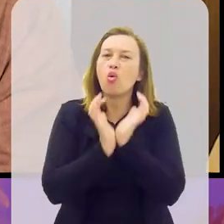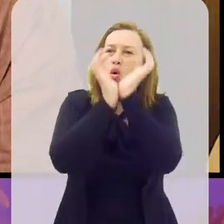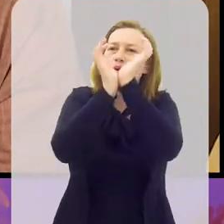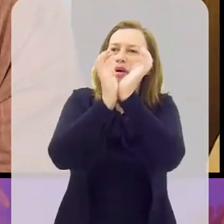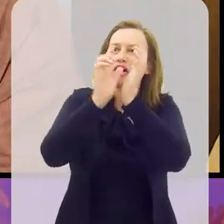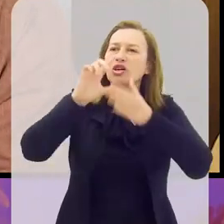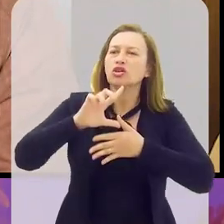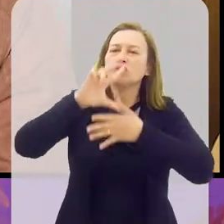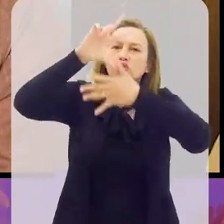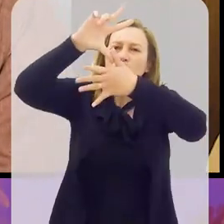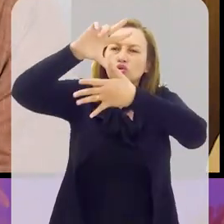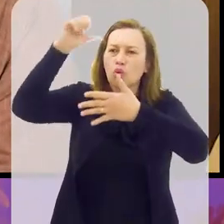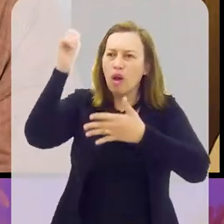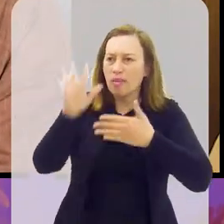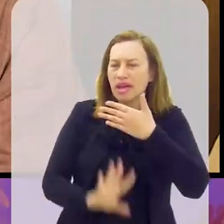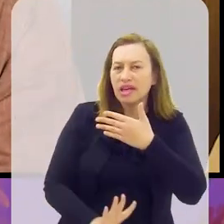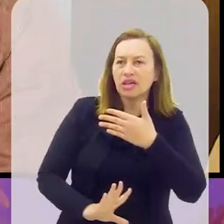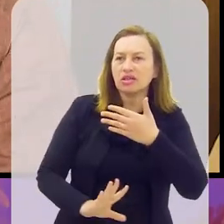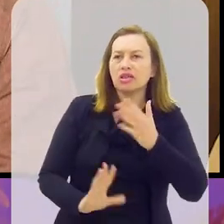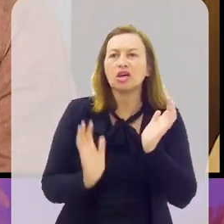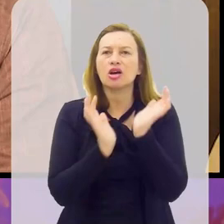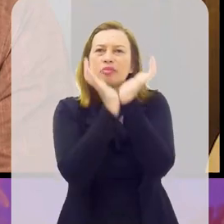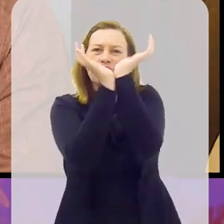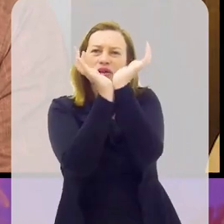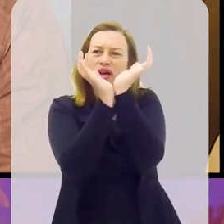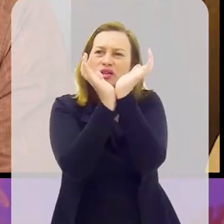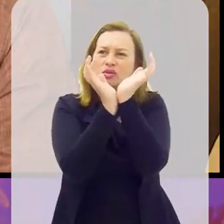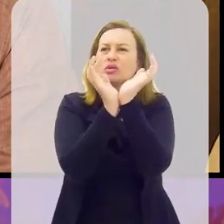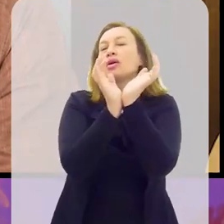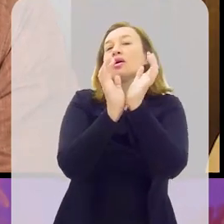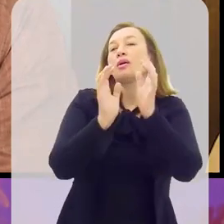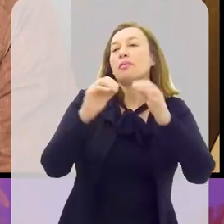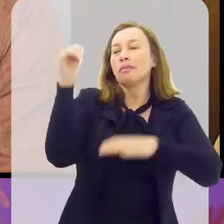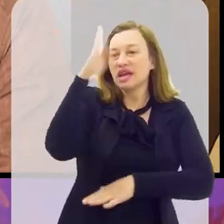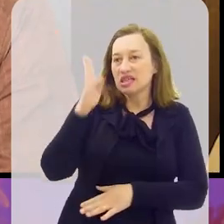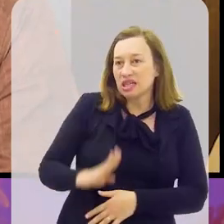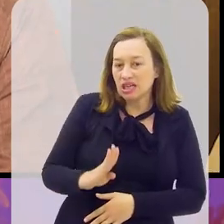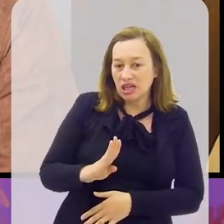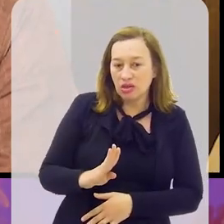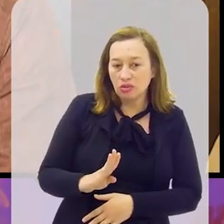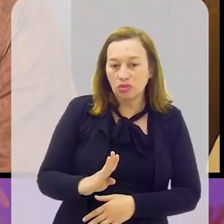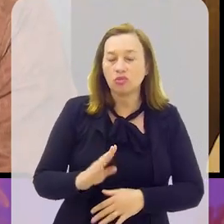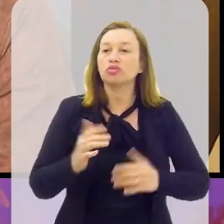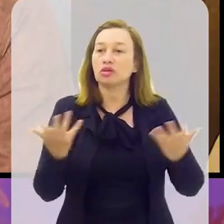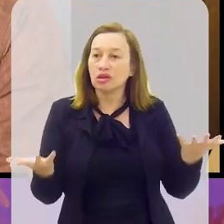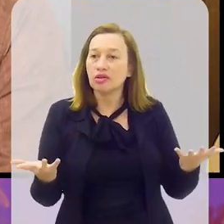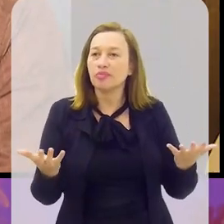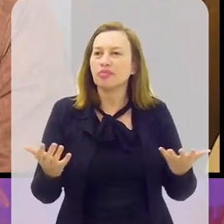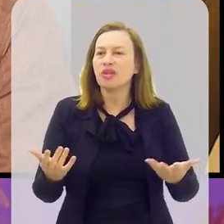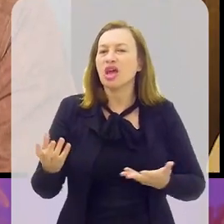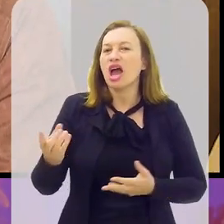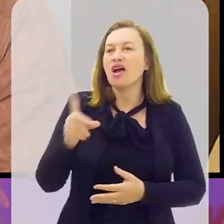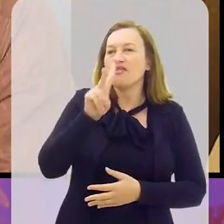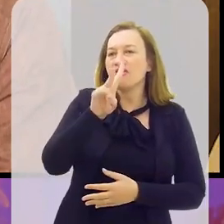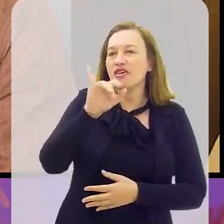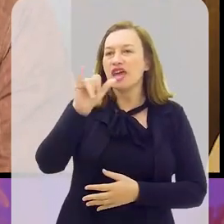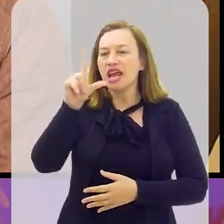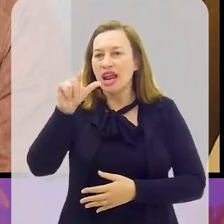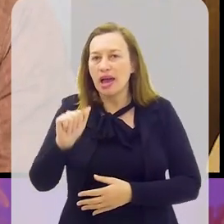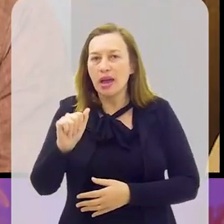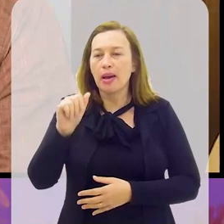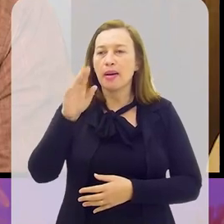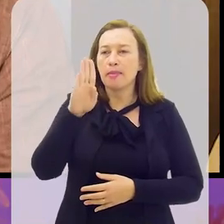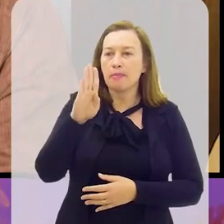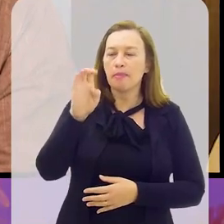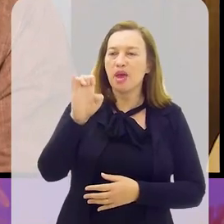-Americana, Campeonato Brasileiro, o Estádio de São Januário, quatro jogos punidos pelo Superior Tribunal, a Vila Belmiro